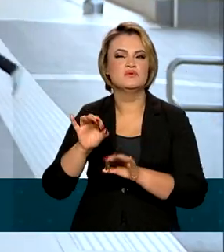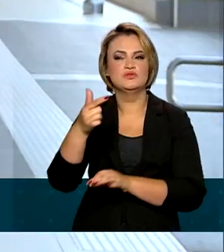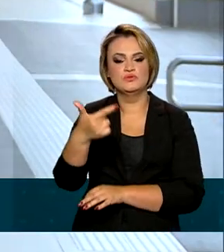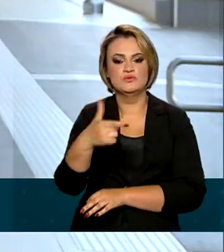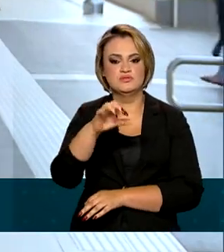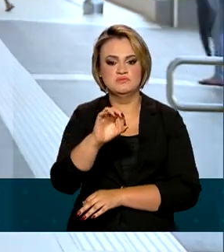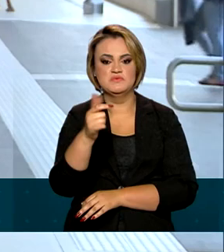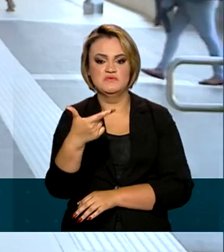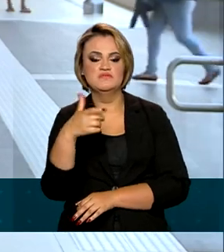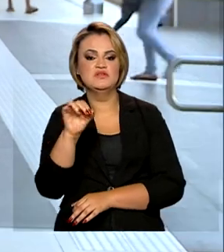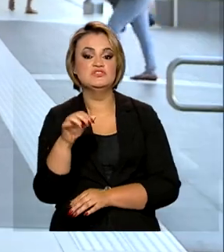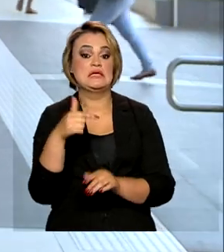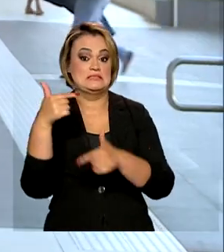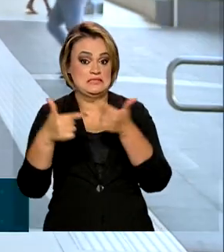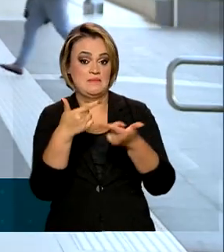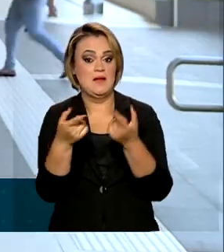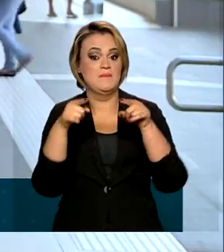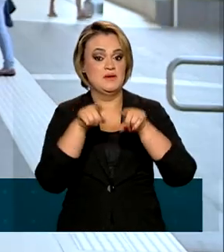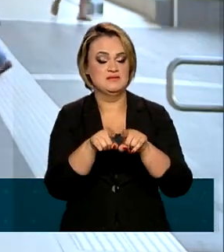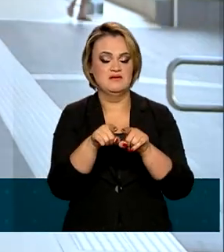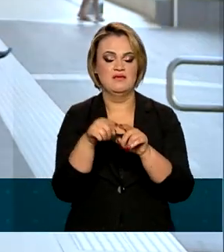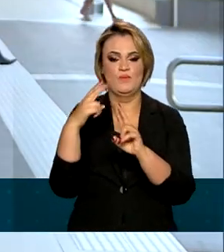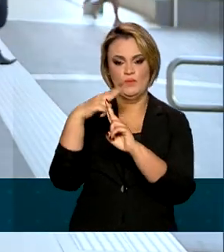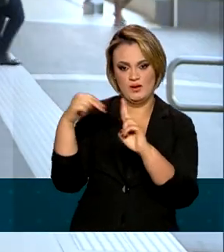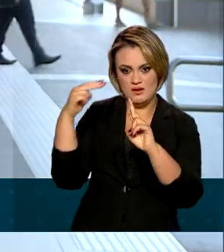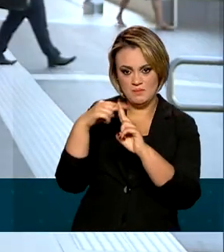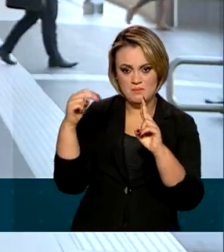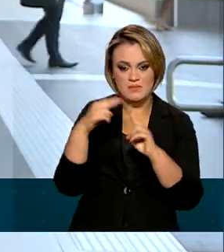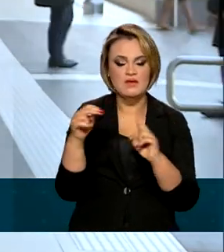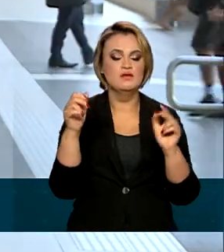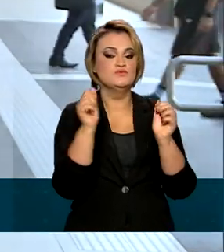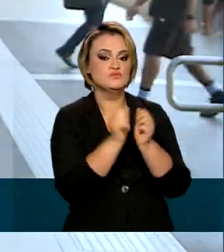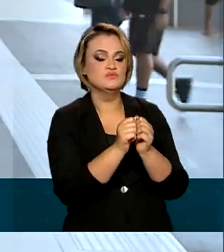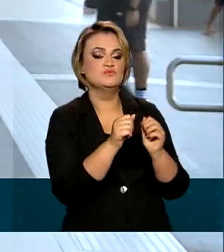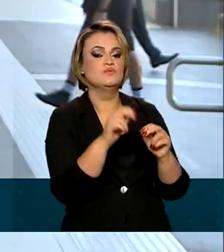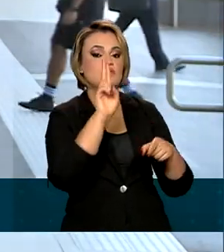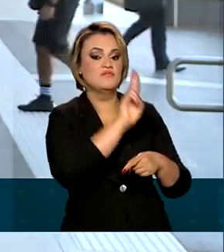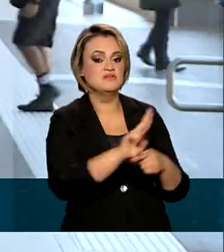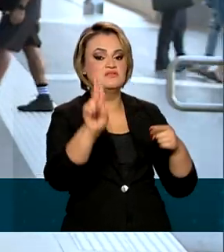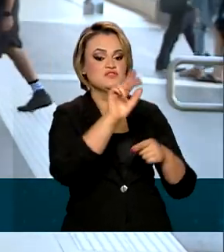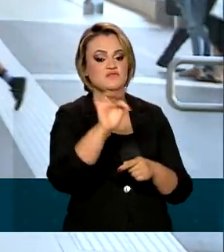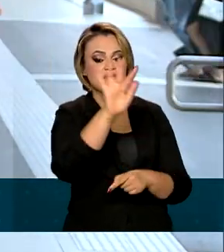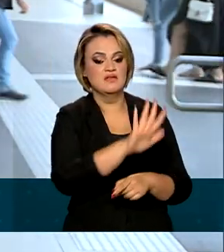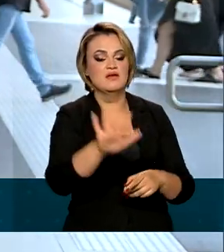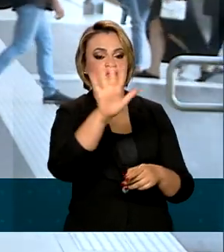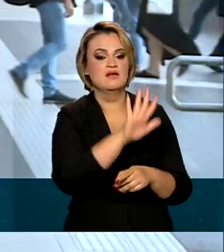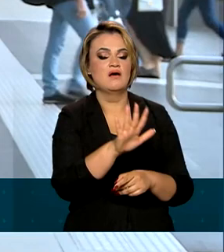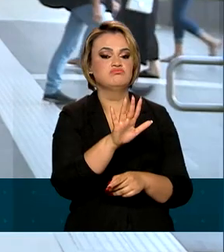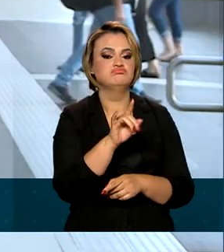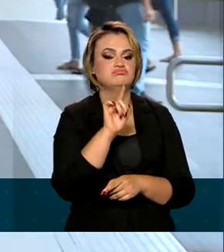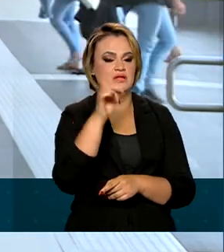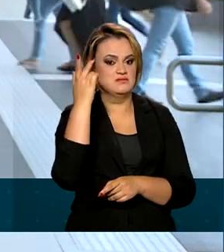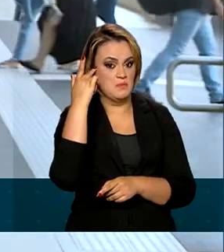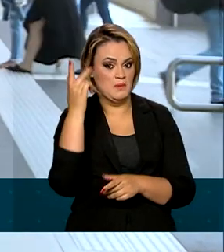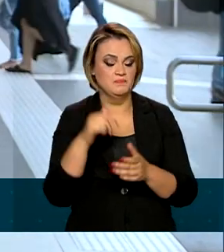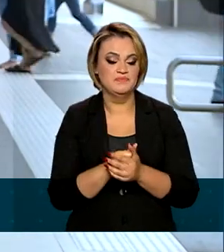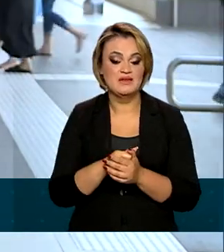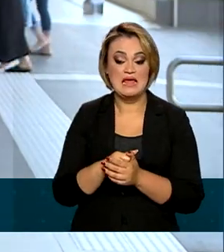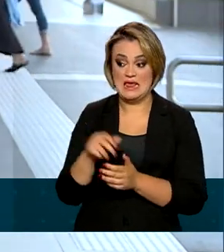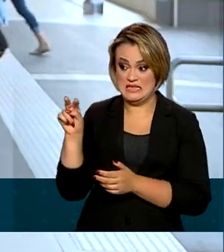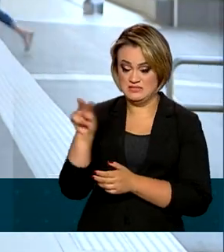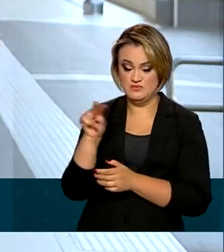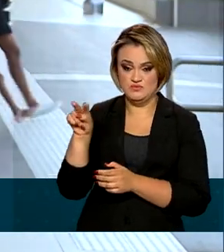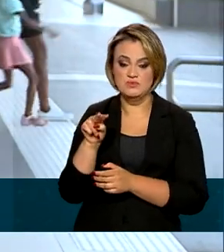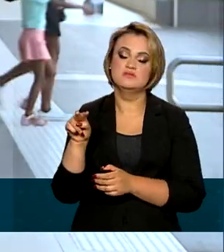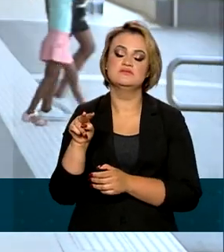O trabalho é uma parceria entre a Universidade de Brasília e a Universidade Federal de Campina Grande. A Vesta foi